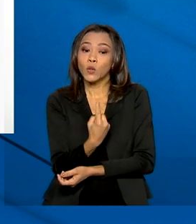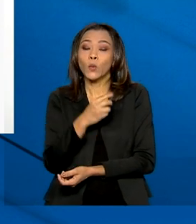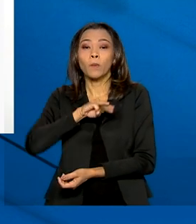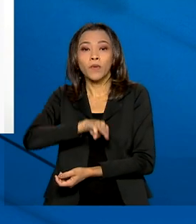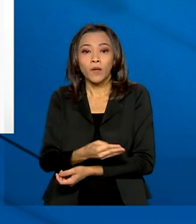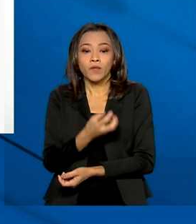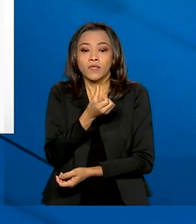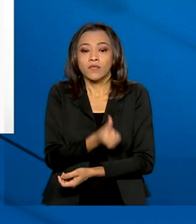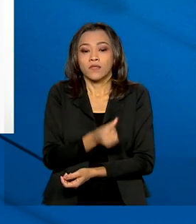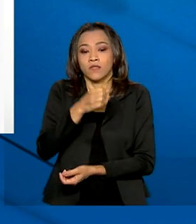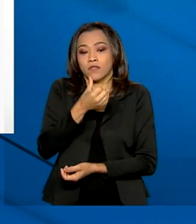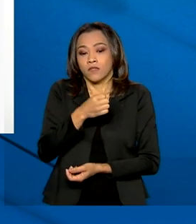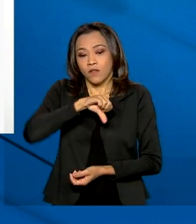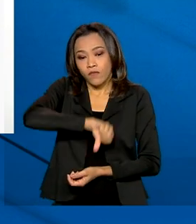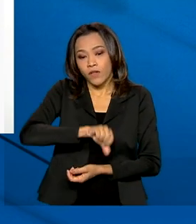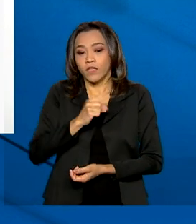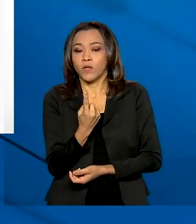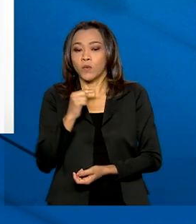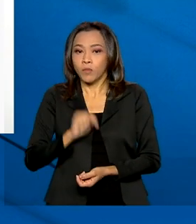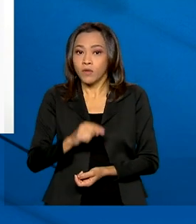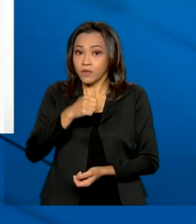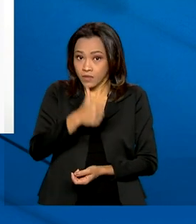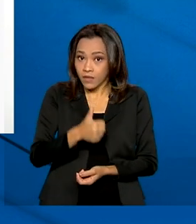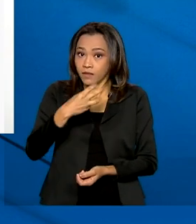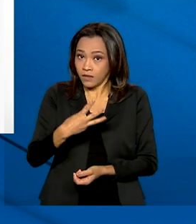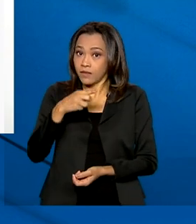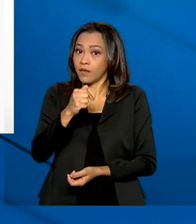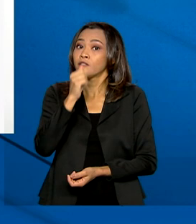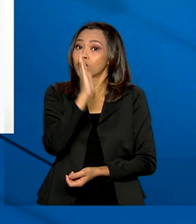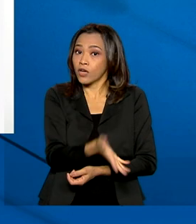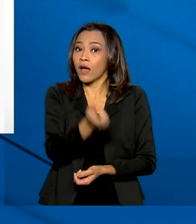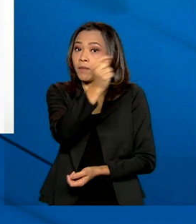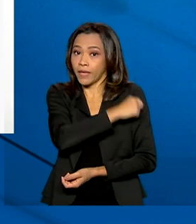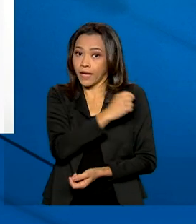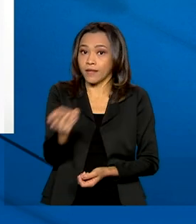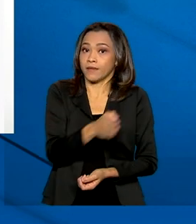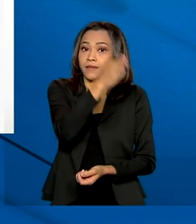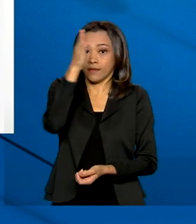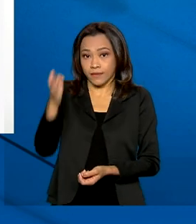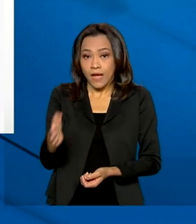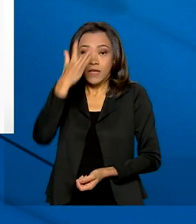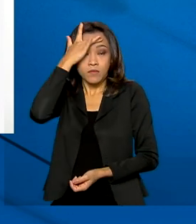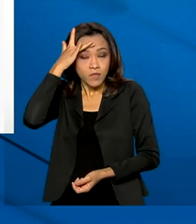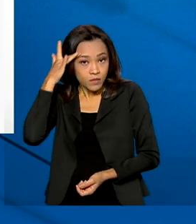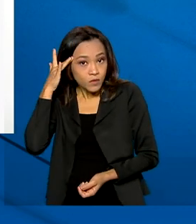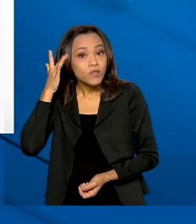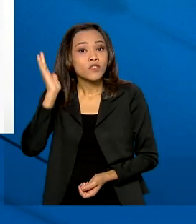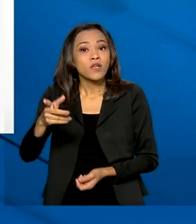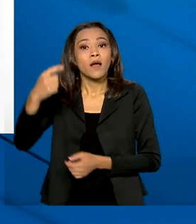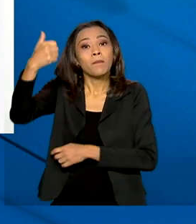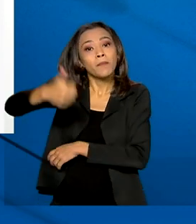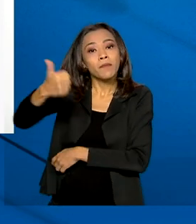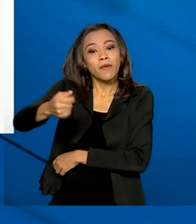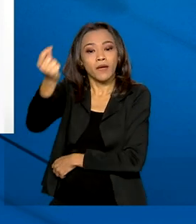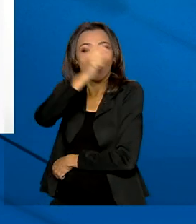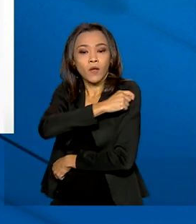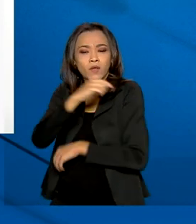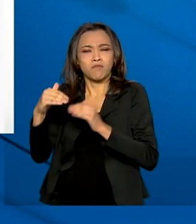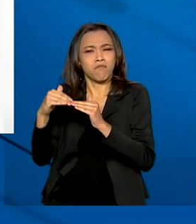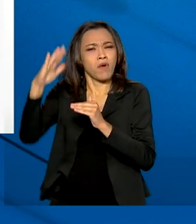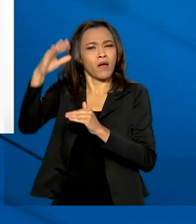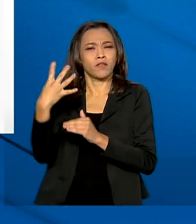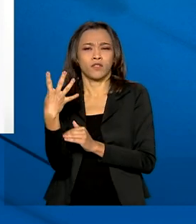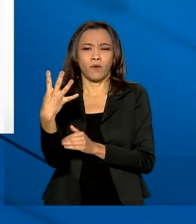691 mil 137 foram aplicadas. As pessoas que tomaram a primeira dose ultrapassam